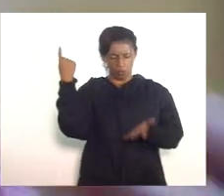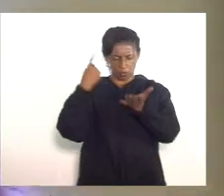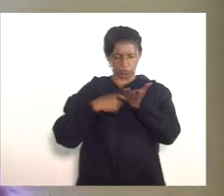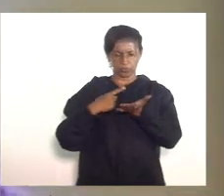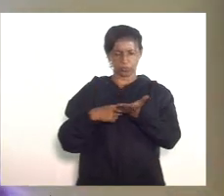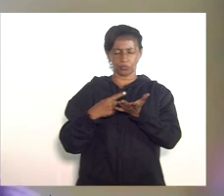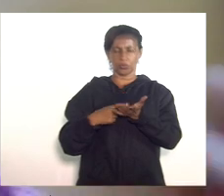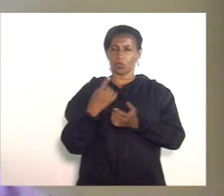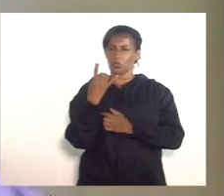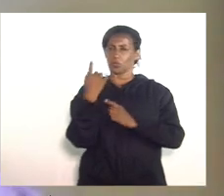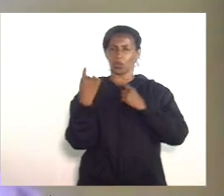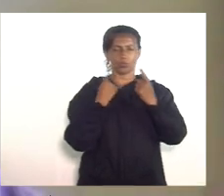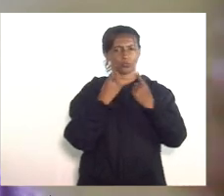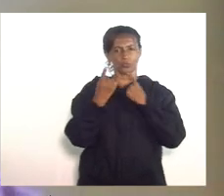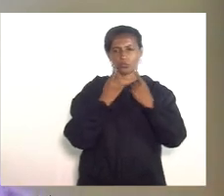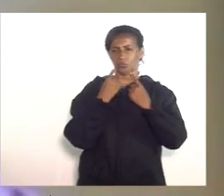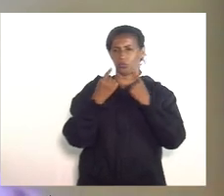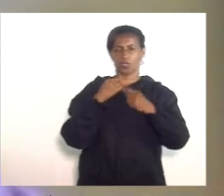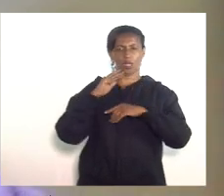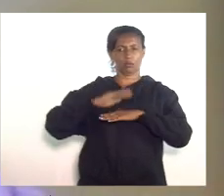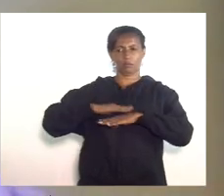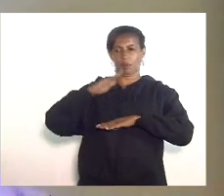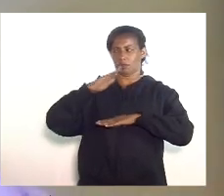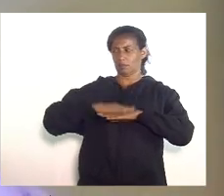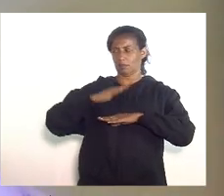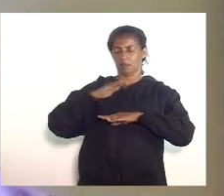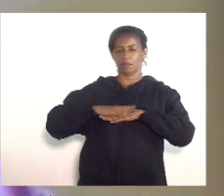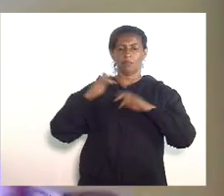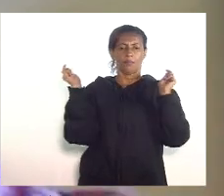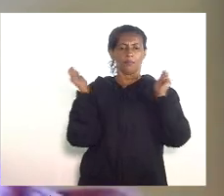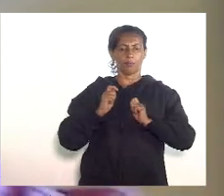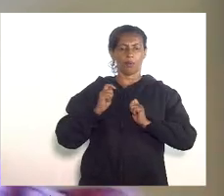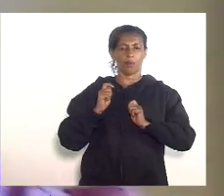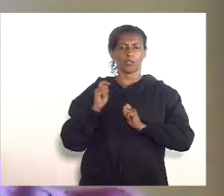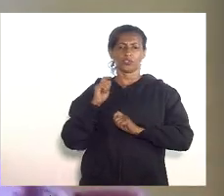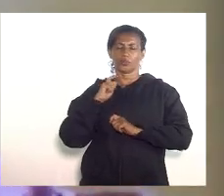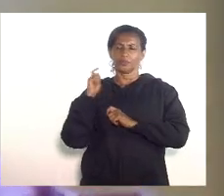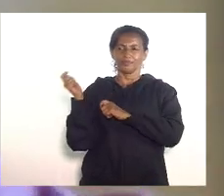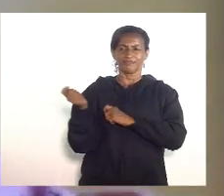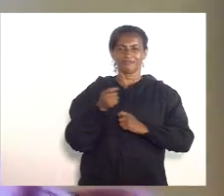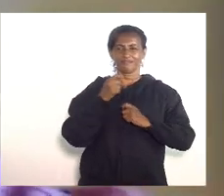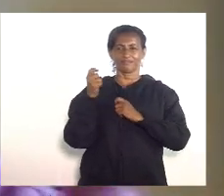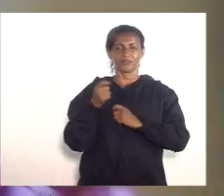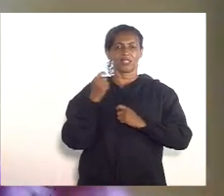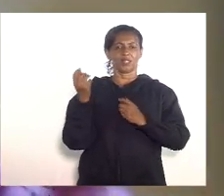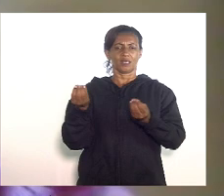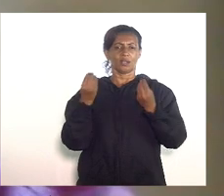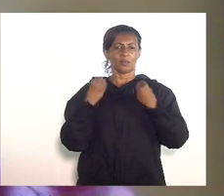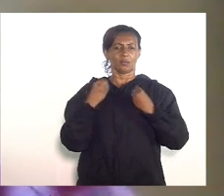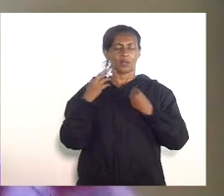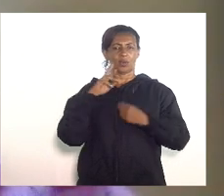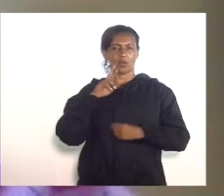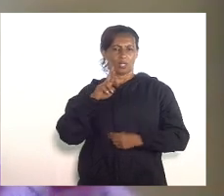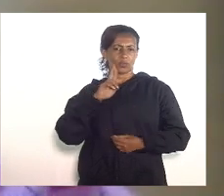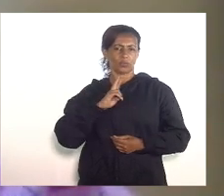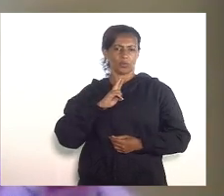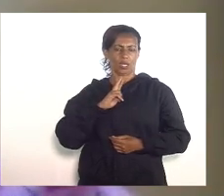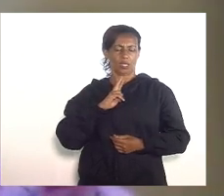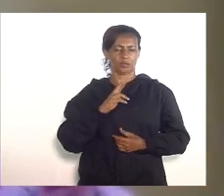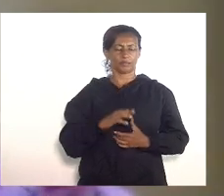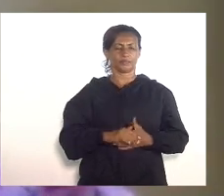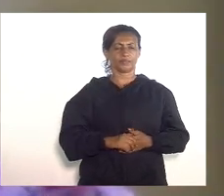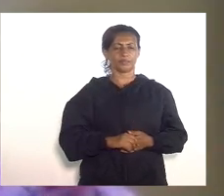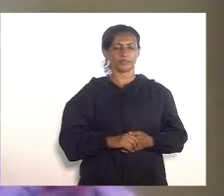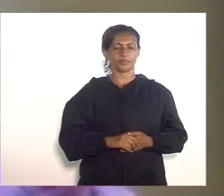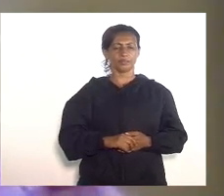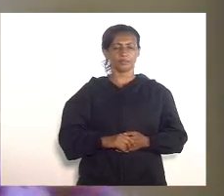só o aprimoramento do diálogo que cada vez mais poderá produzir as melhores alternativas portanto ressalto aqui a manifestação do